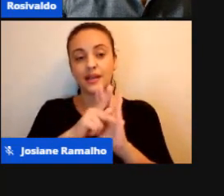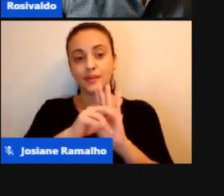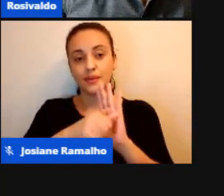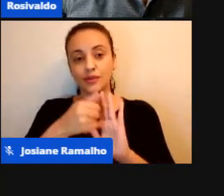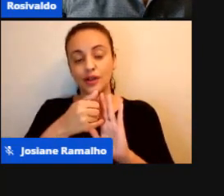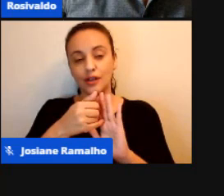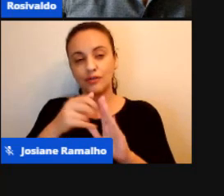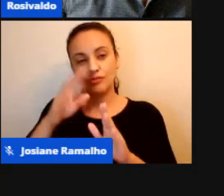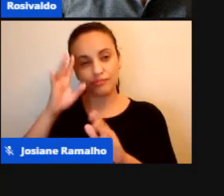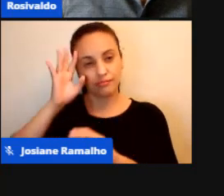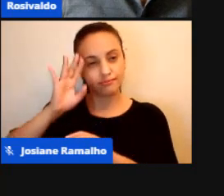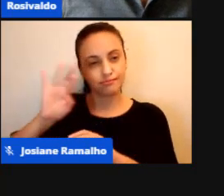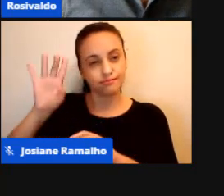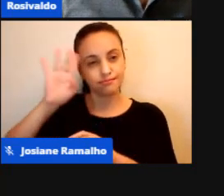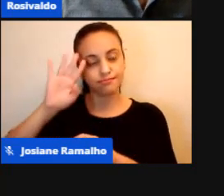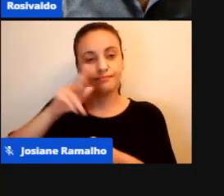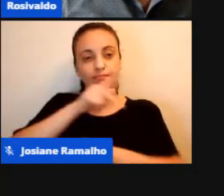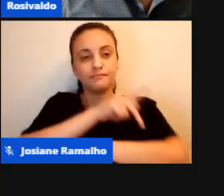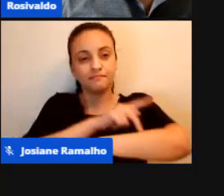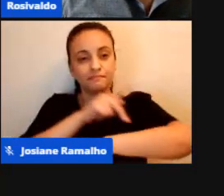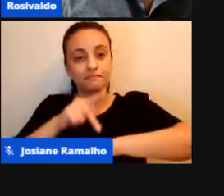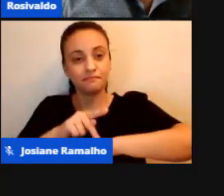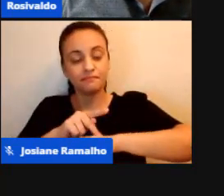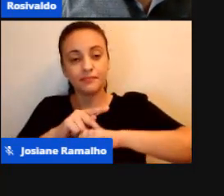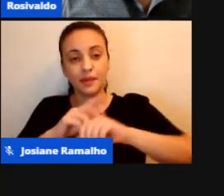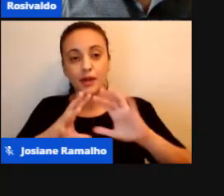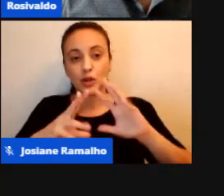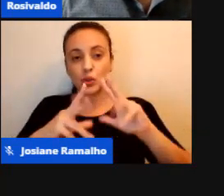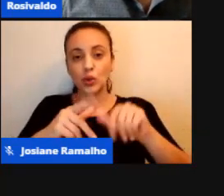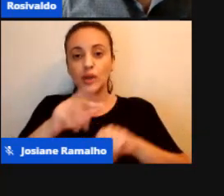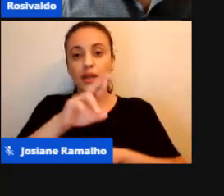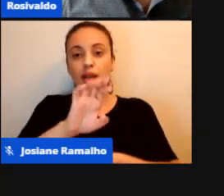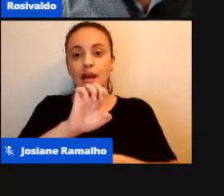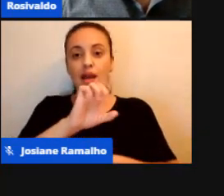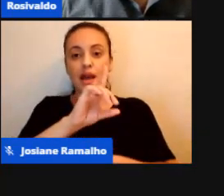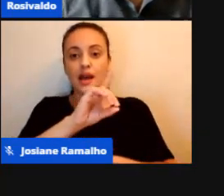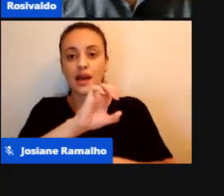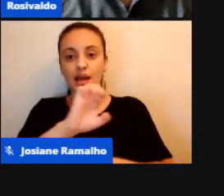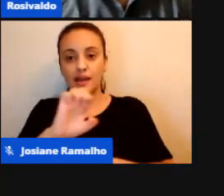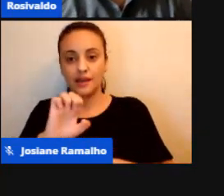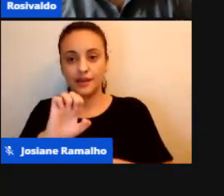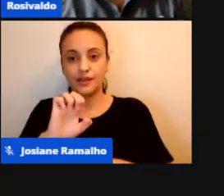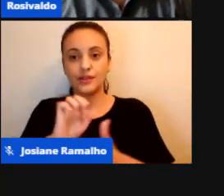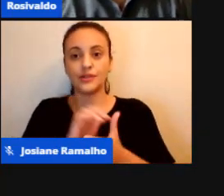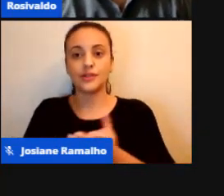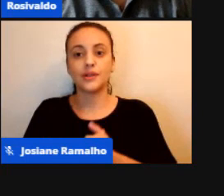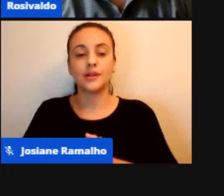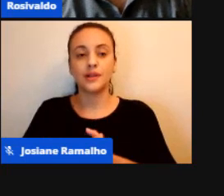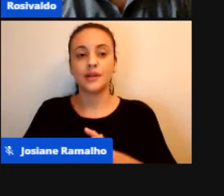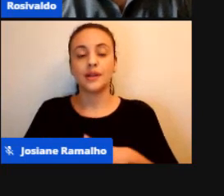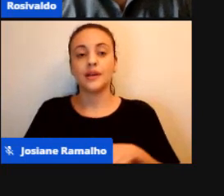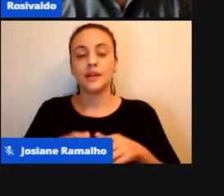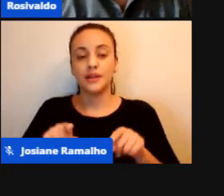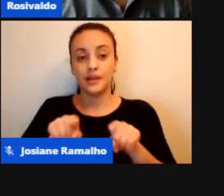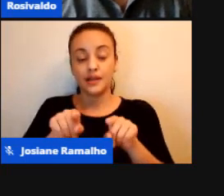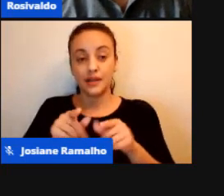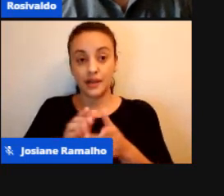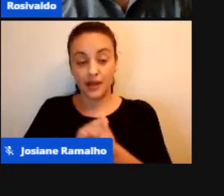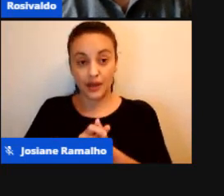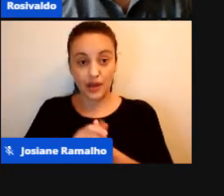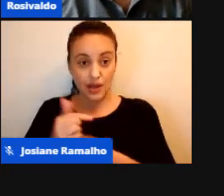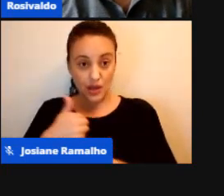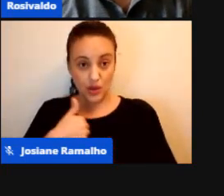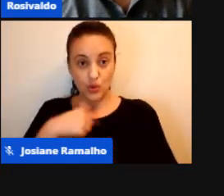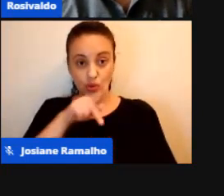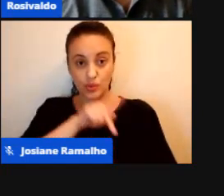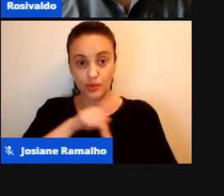reflexões pedagógicas, oferecendo para toda a rede uma oportunidade de reflexão e amadurecimento. Eu sou